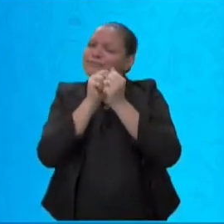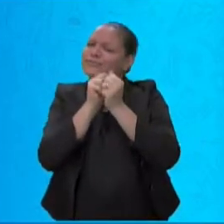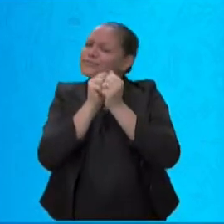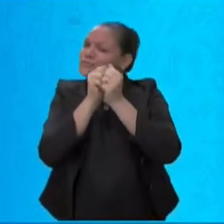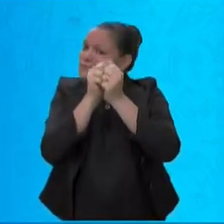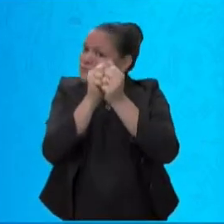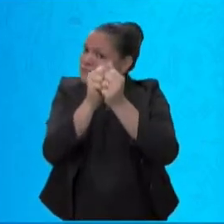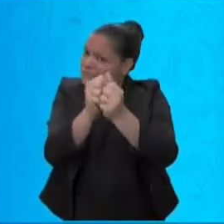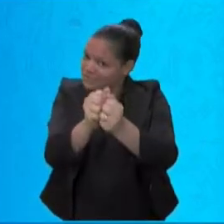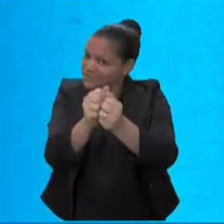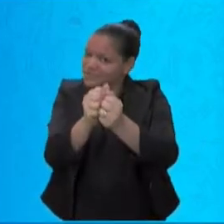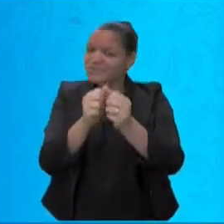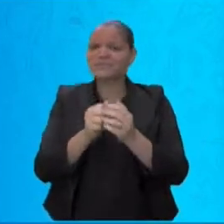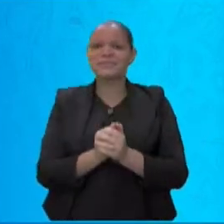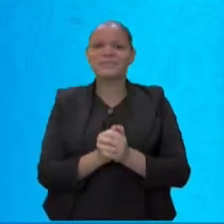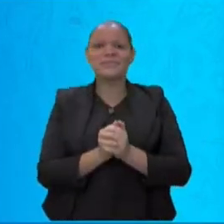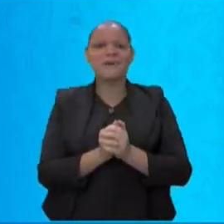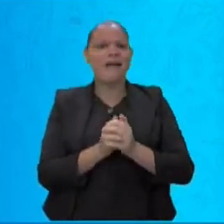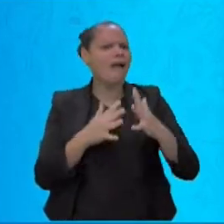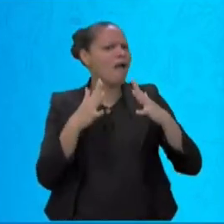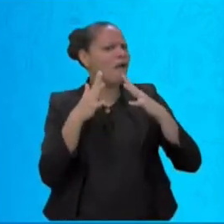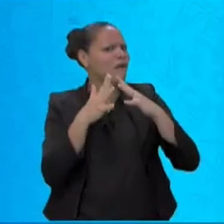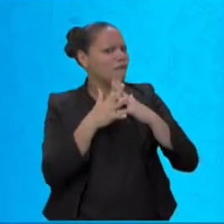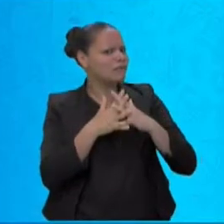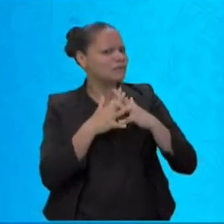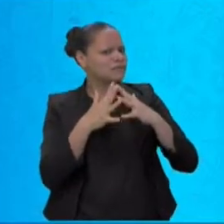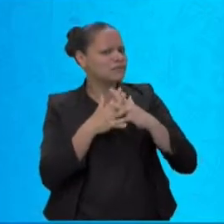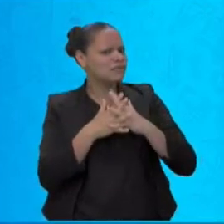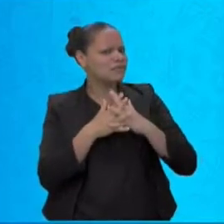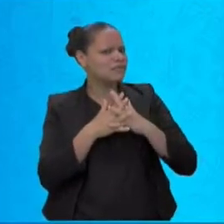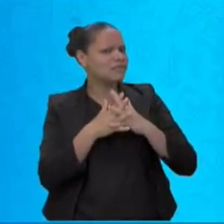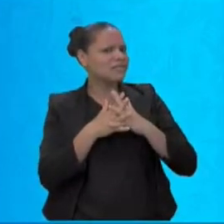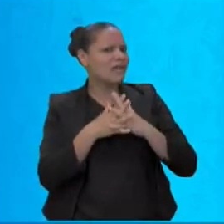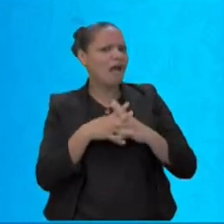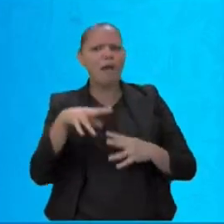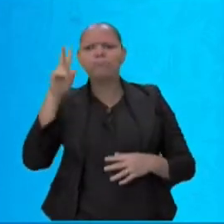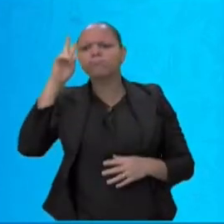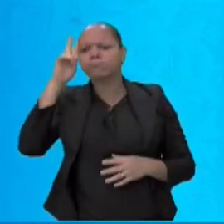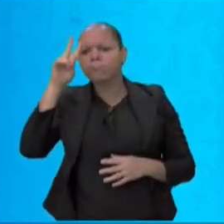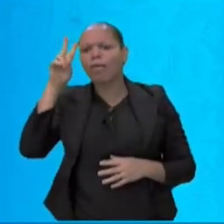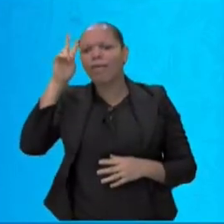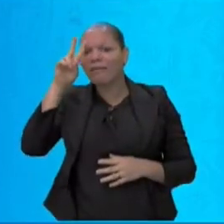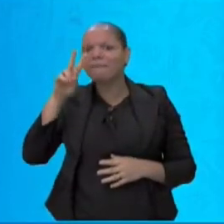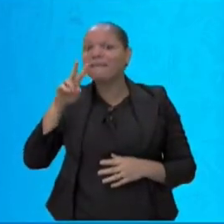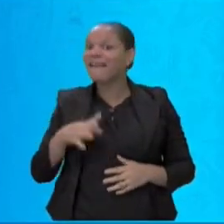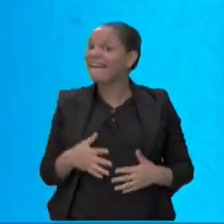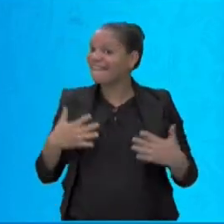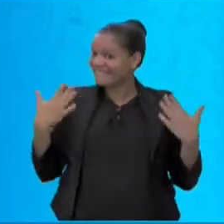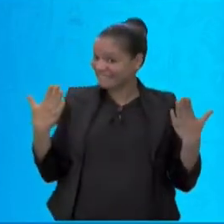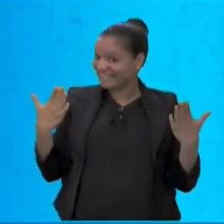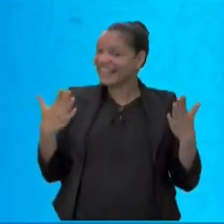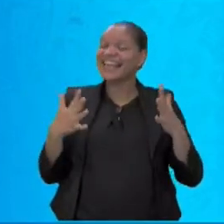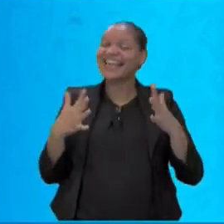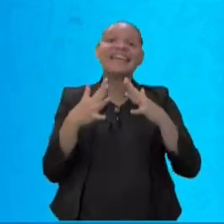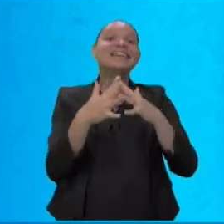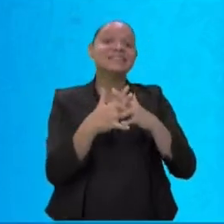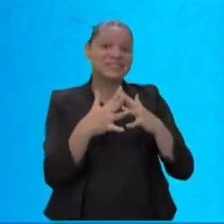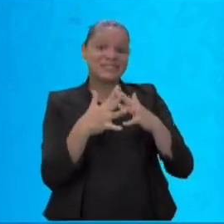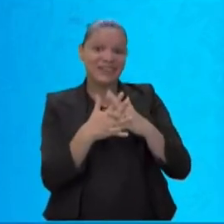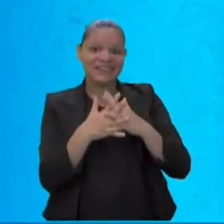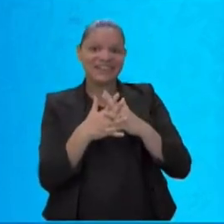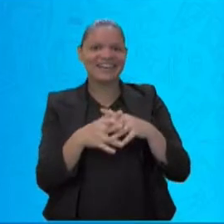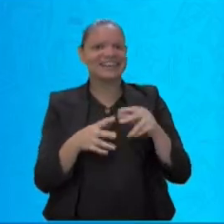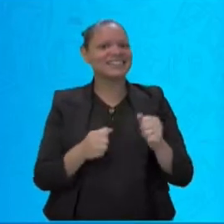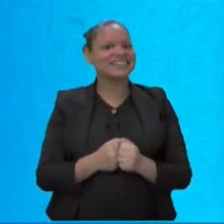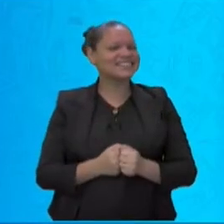Consonantal, isso me lembra outra palavra. Muito bem, as consoantes. E não dá para falar das